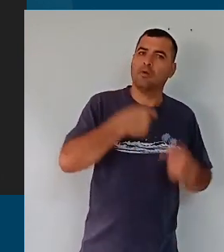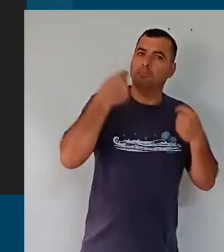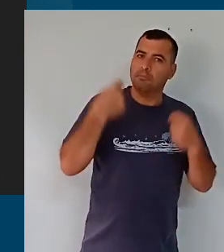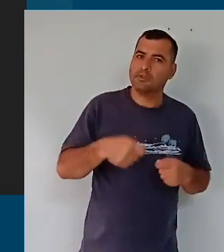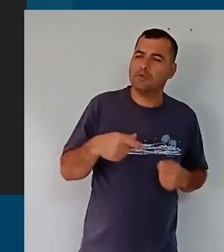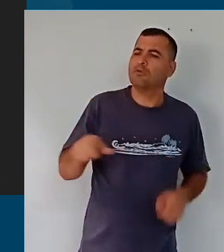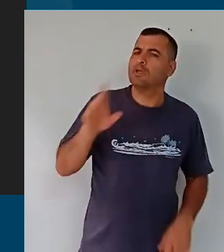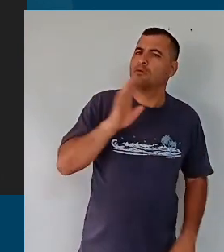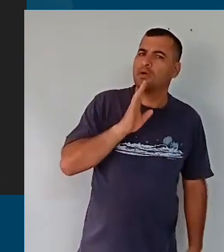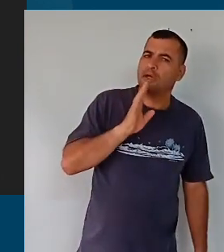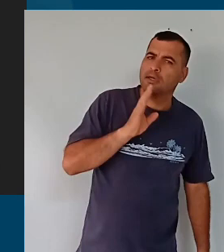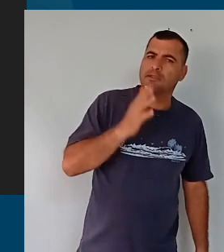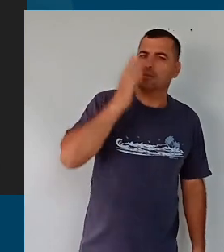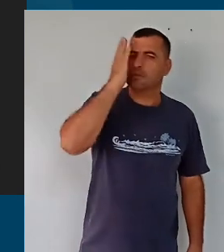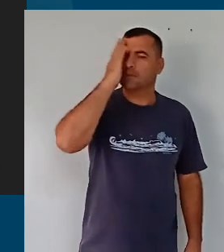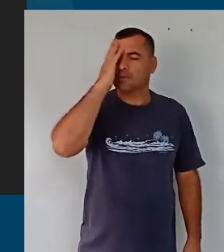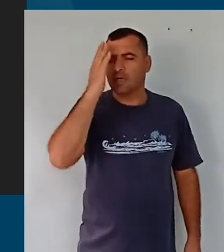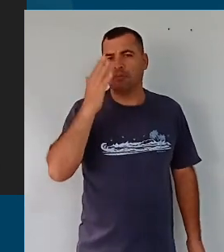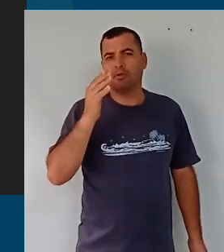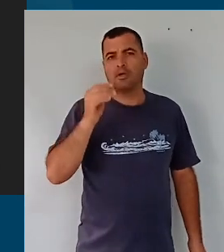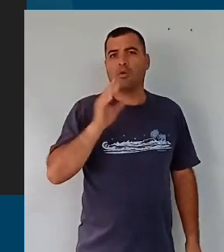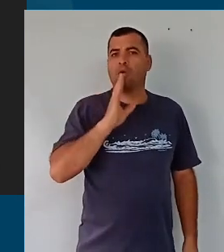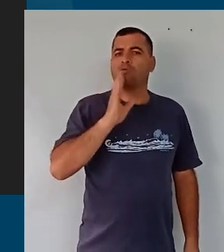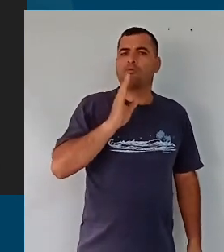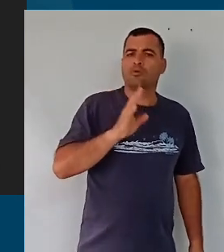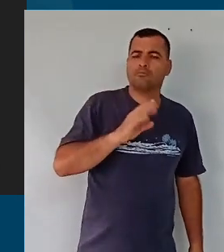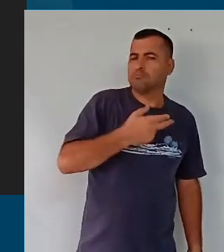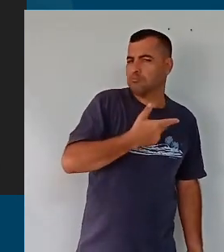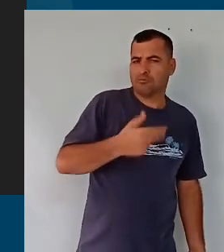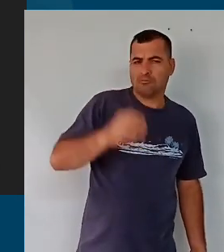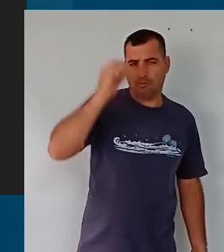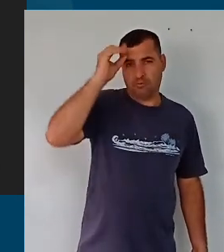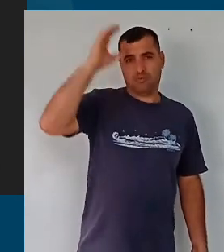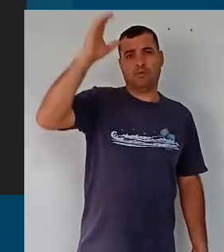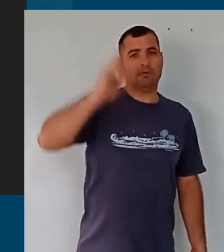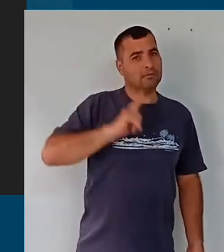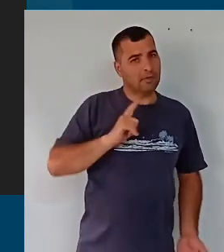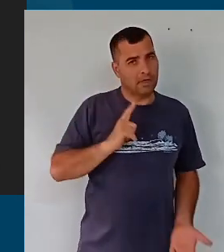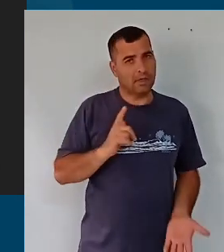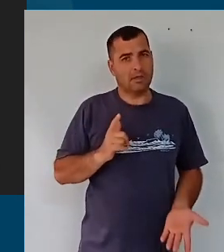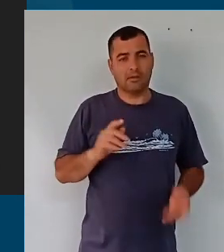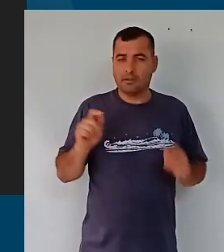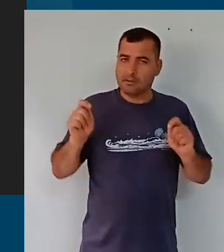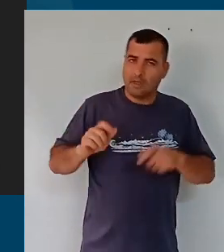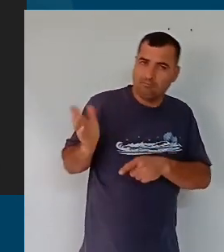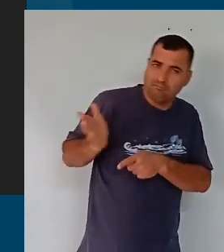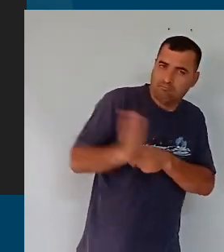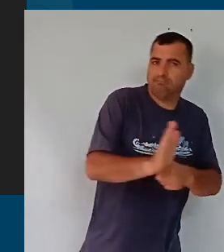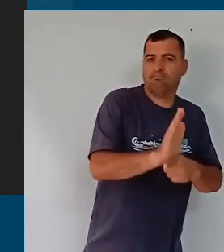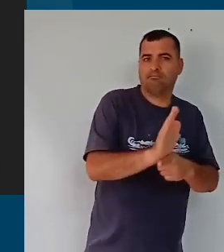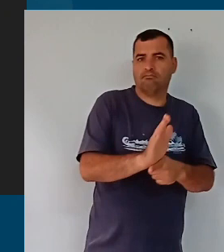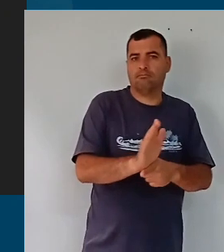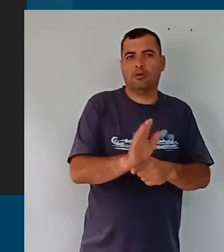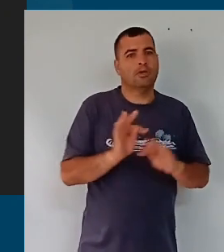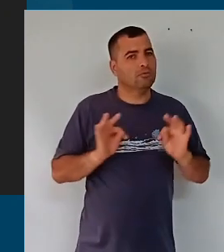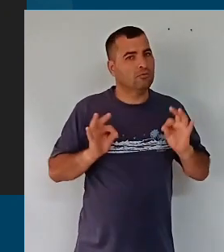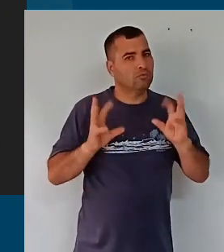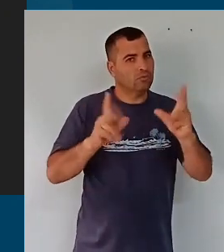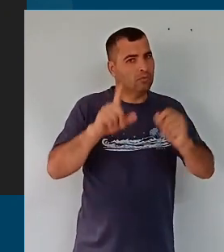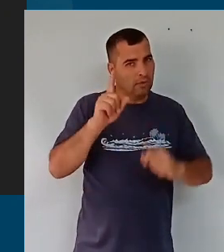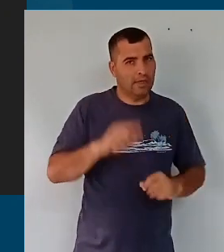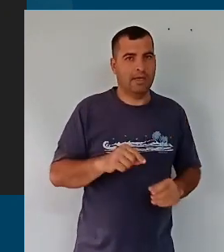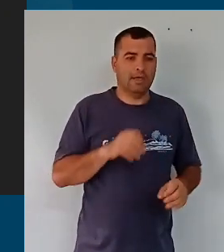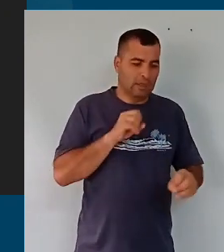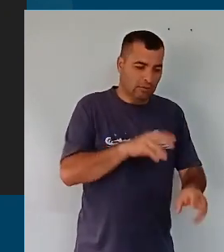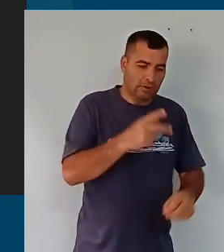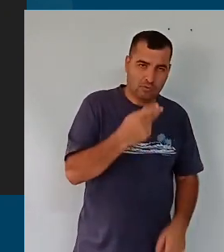com seus saberes, com seus aprenderes, com suas estações de vivências, porque todo mundo, todos que compõem a Educação